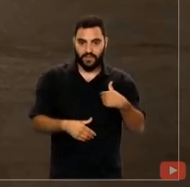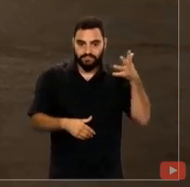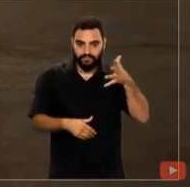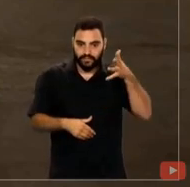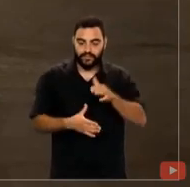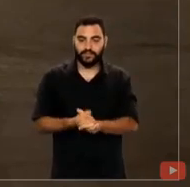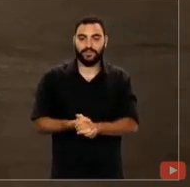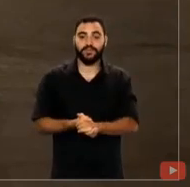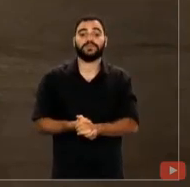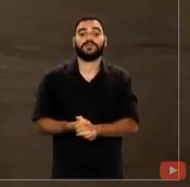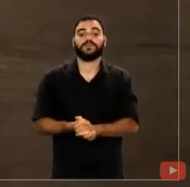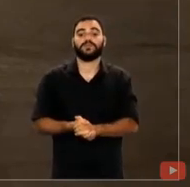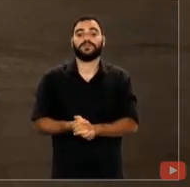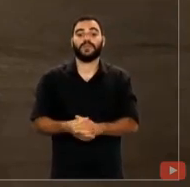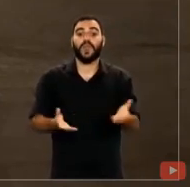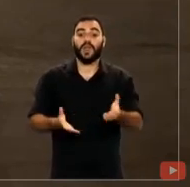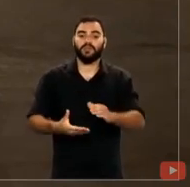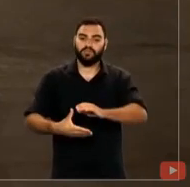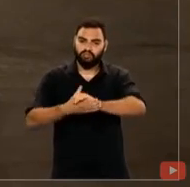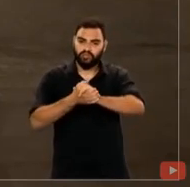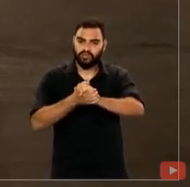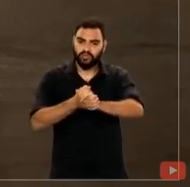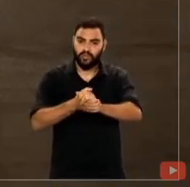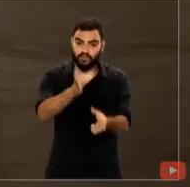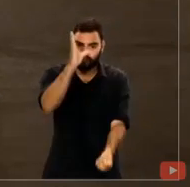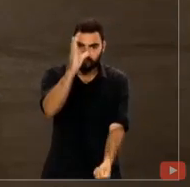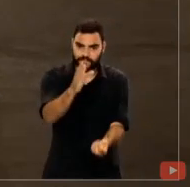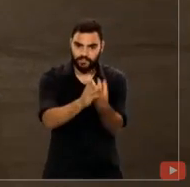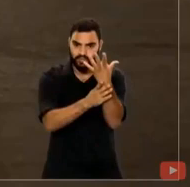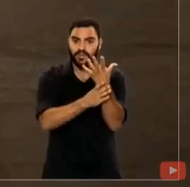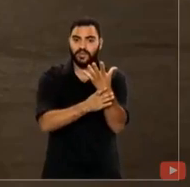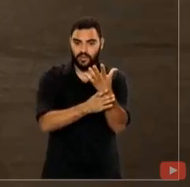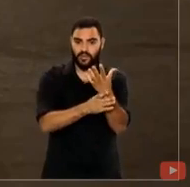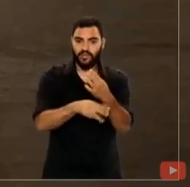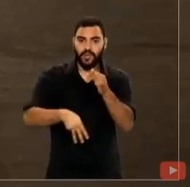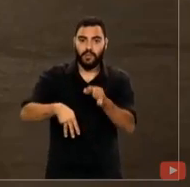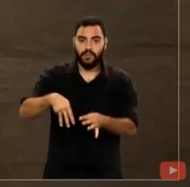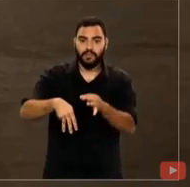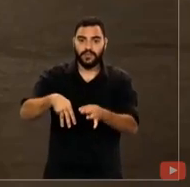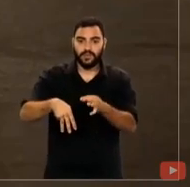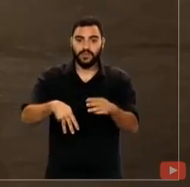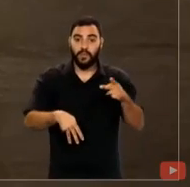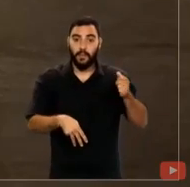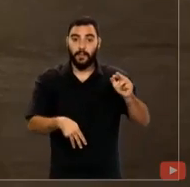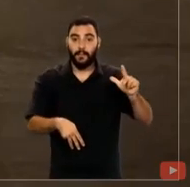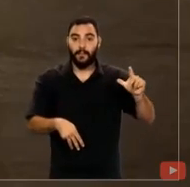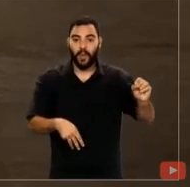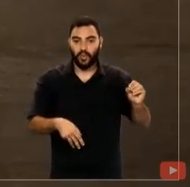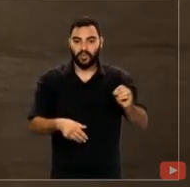cumprimentar o fundador do Ministério Público Moderno, o ministro José Paulo Sepúlveda Pertence,